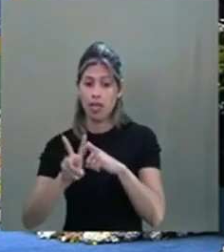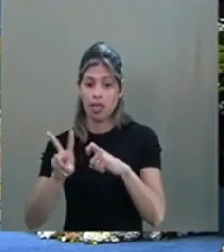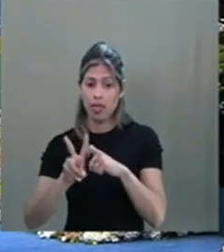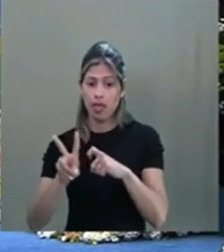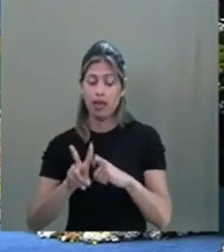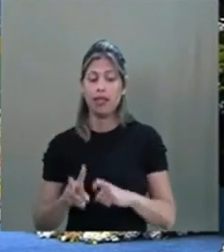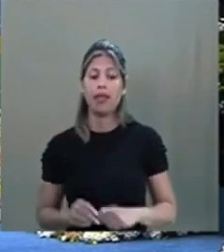Eu vou...